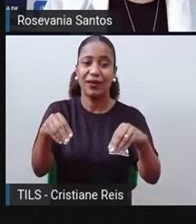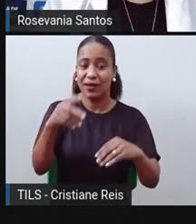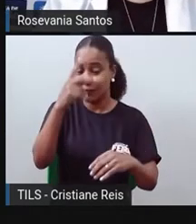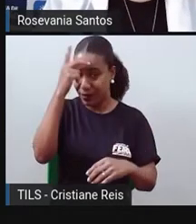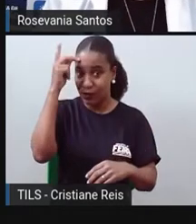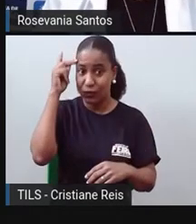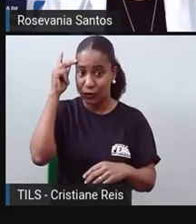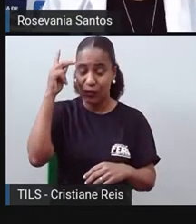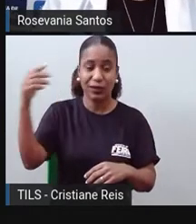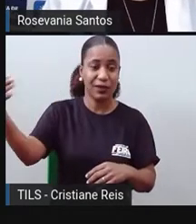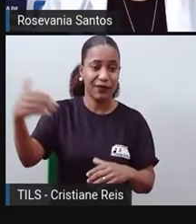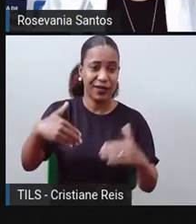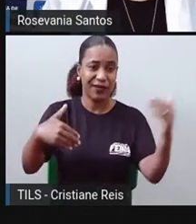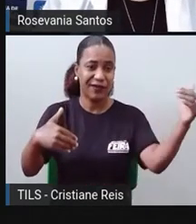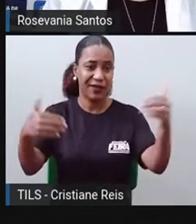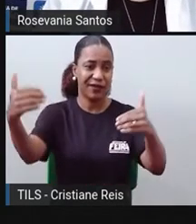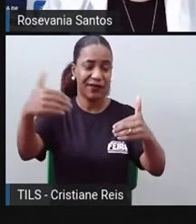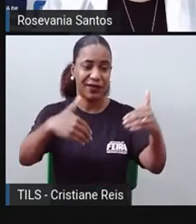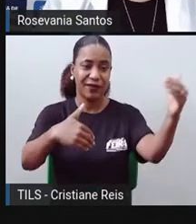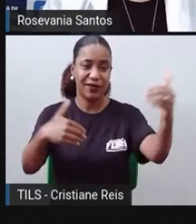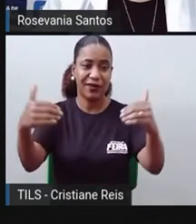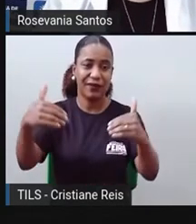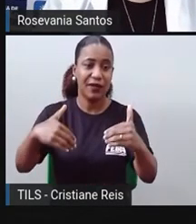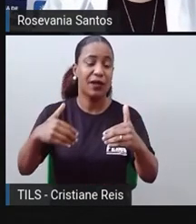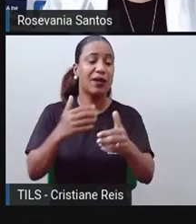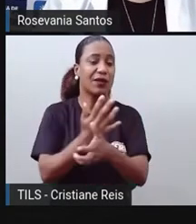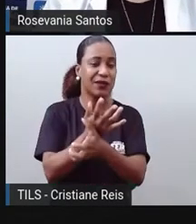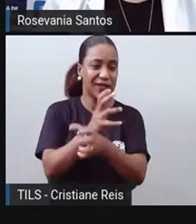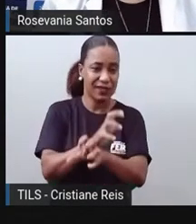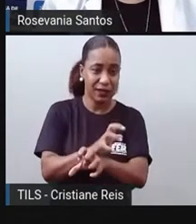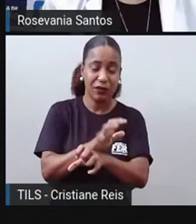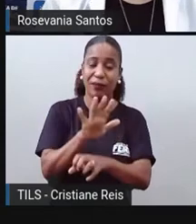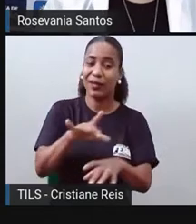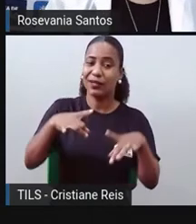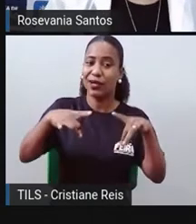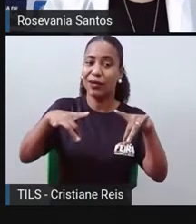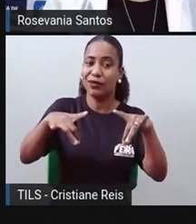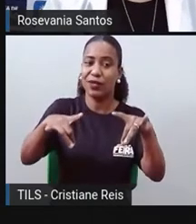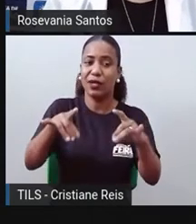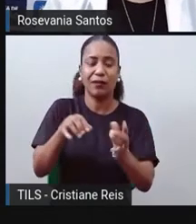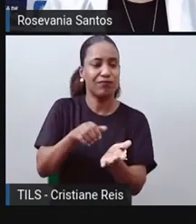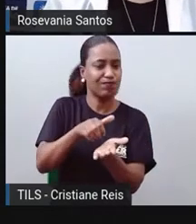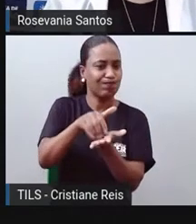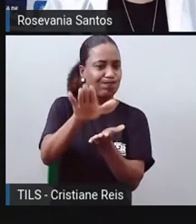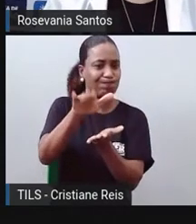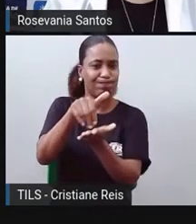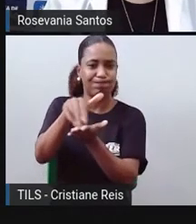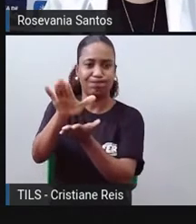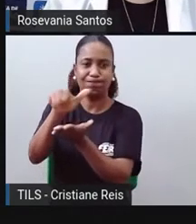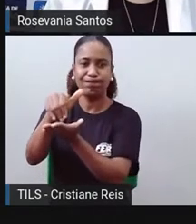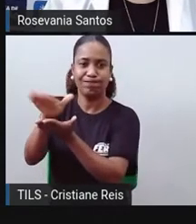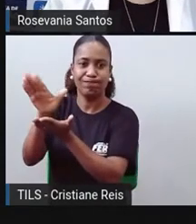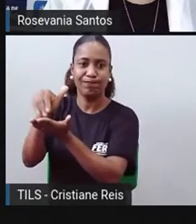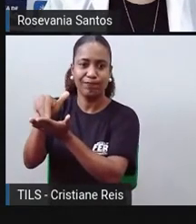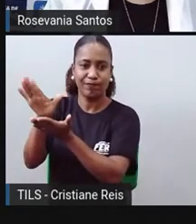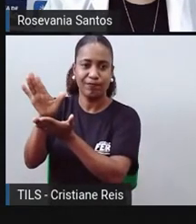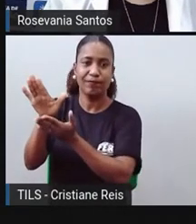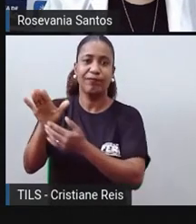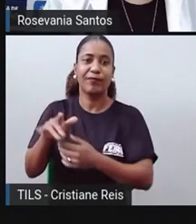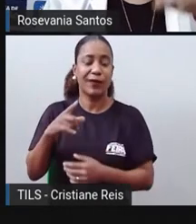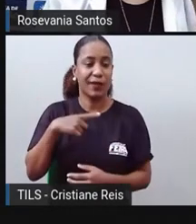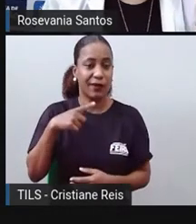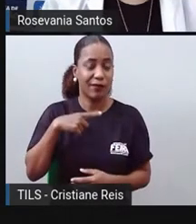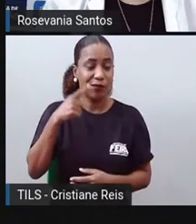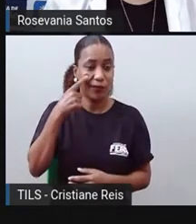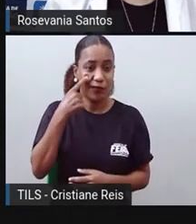aborígenes, para essa área aqui do deserto e ficou com essa área aqui mais úmida, perto das barreiras de corais. Porque aqui tem uma barreira de coral,